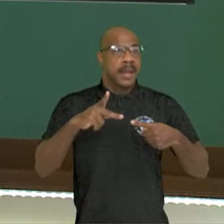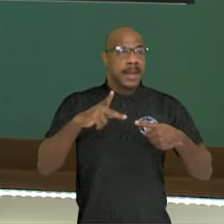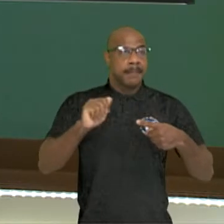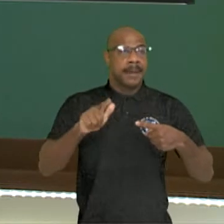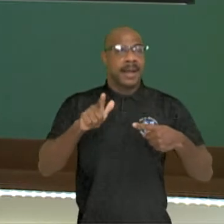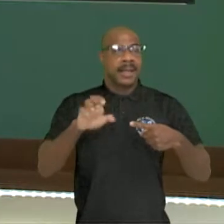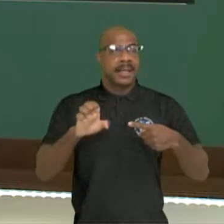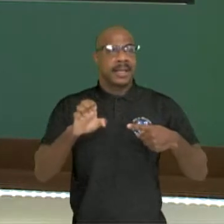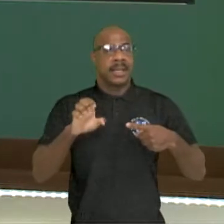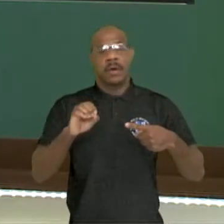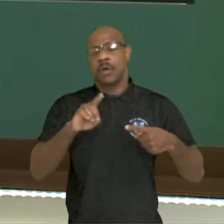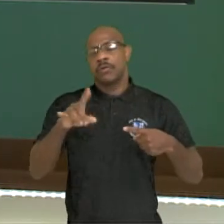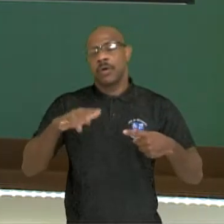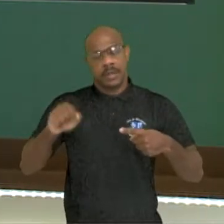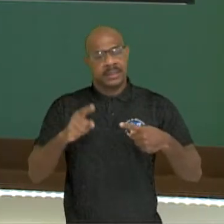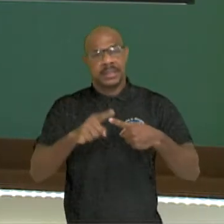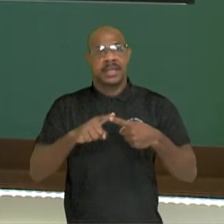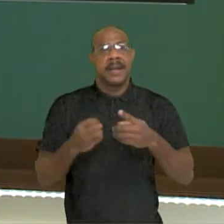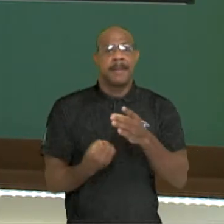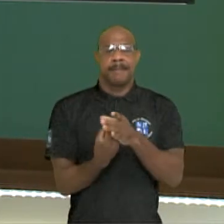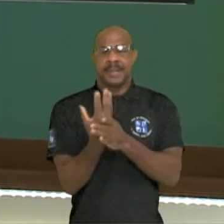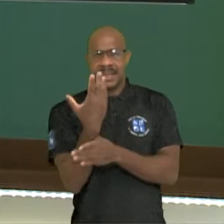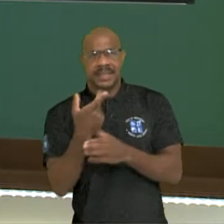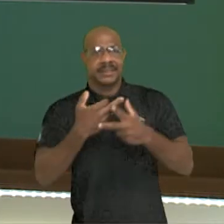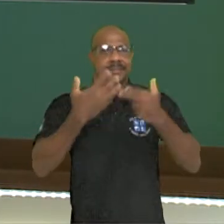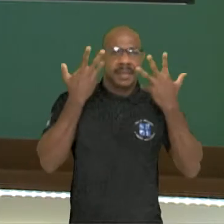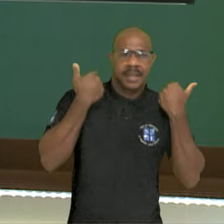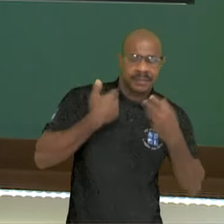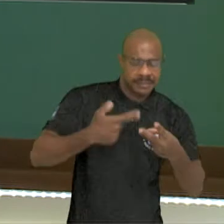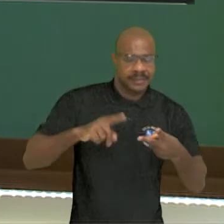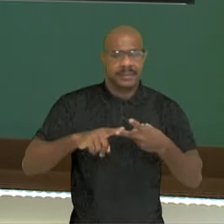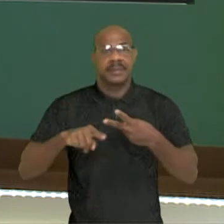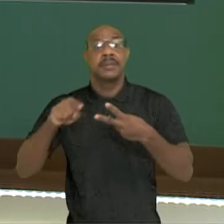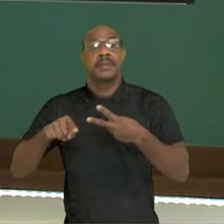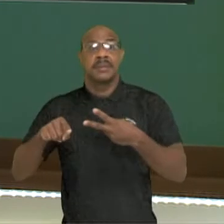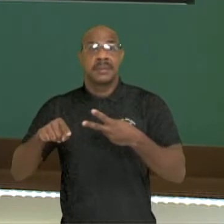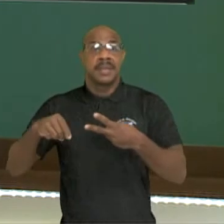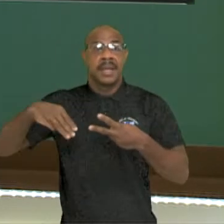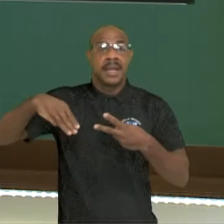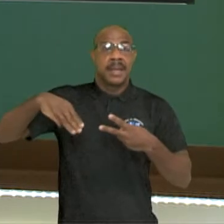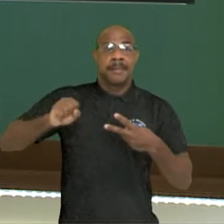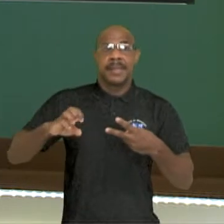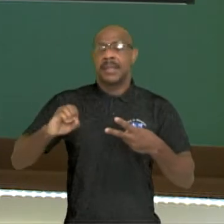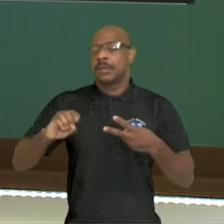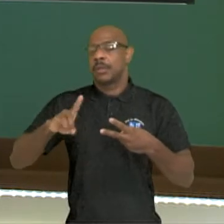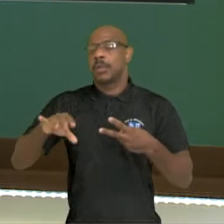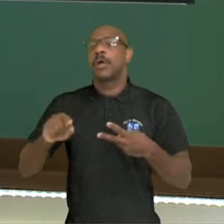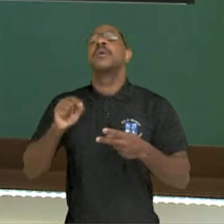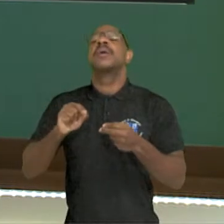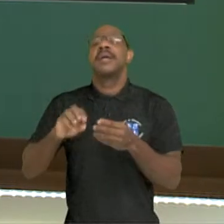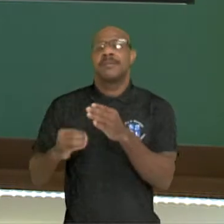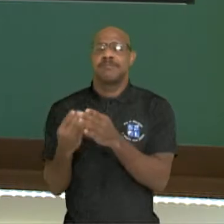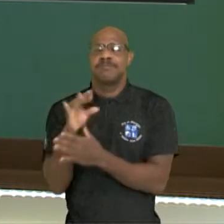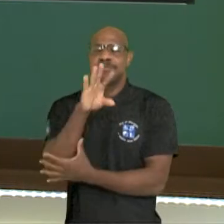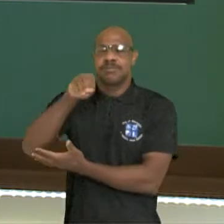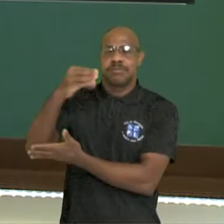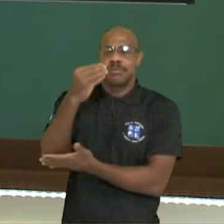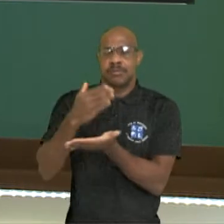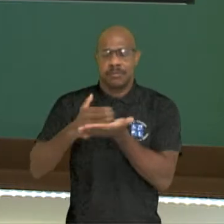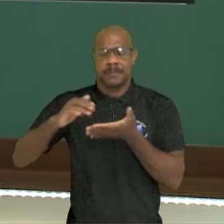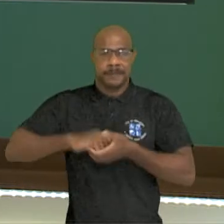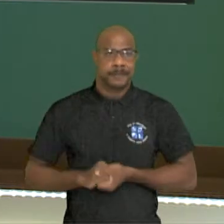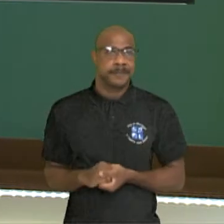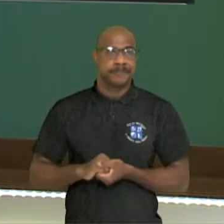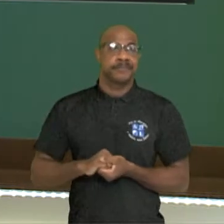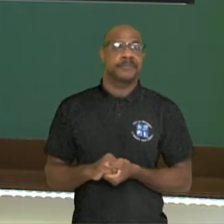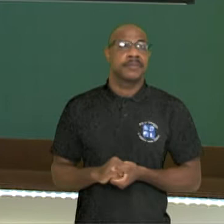plantas já se desenvolvendo muito mais, a era mesozoica, que é marcada ali pela presença dos dinossauros. E na atualidade,